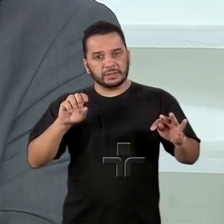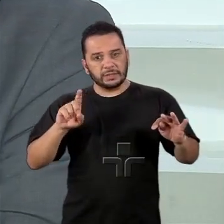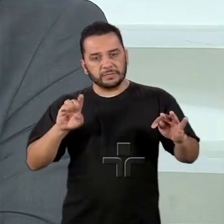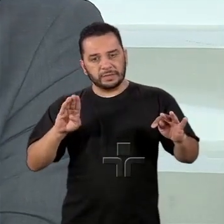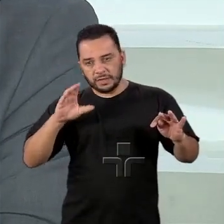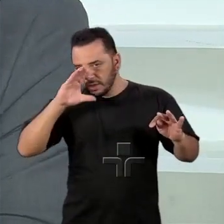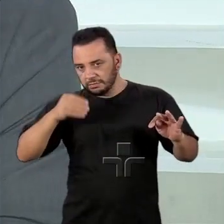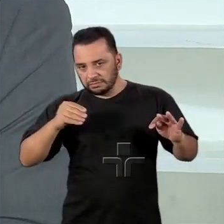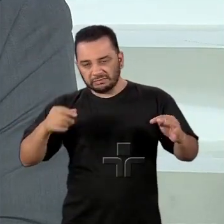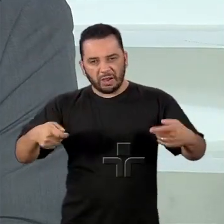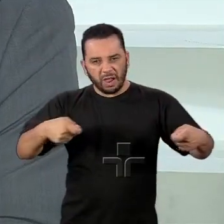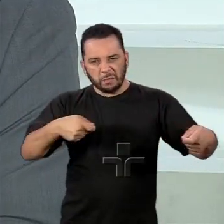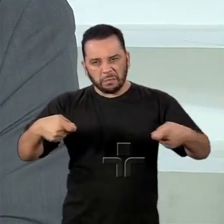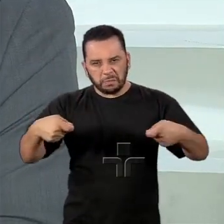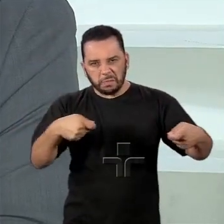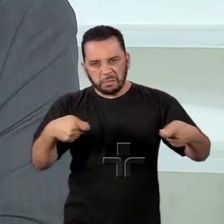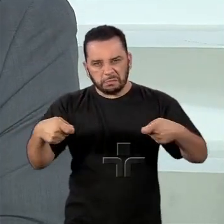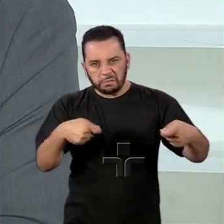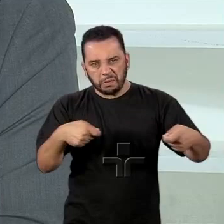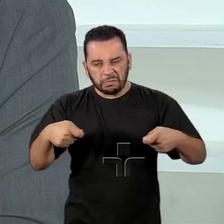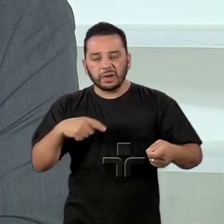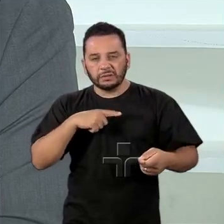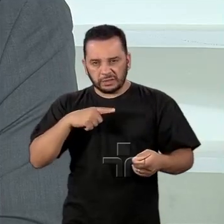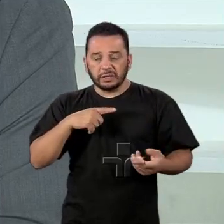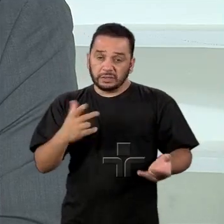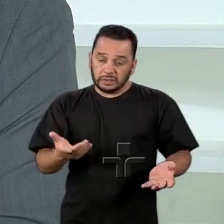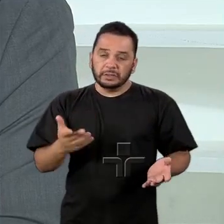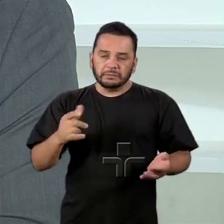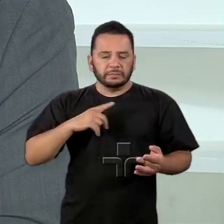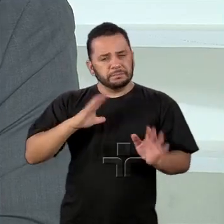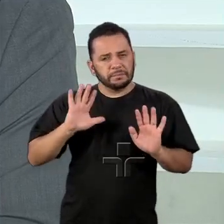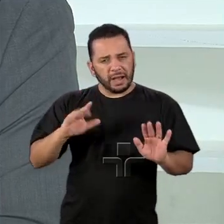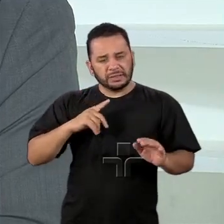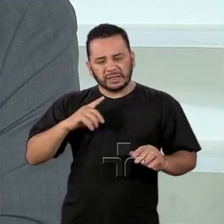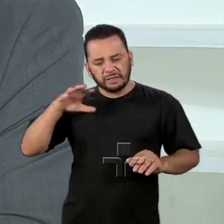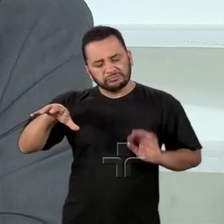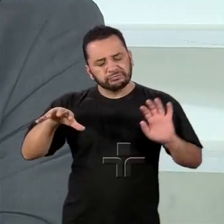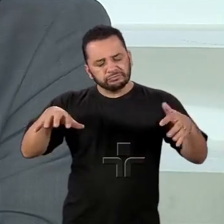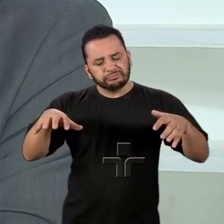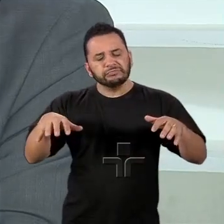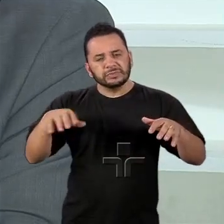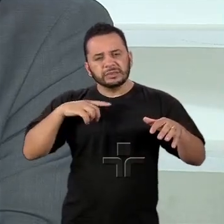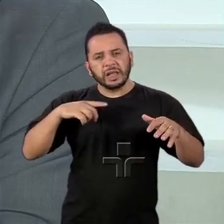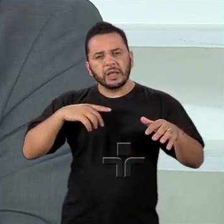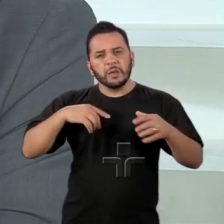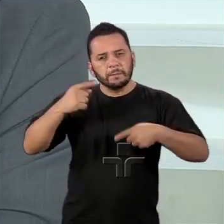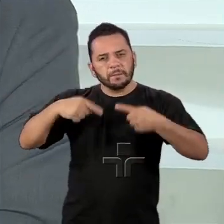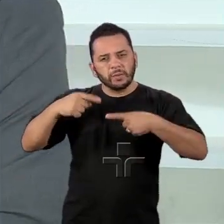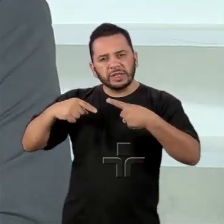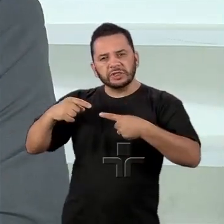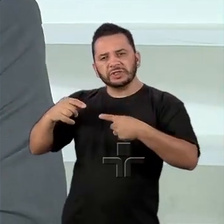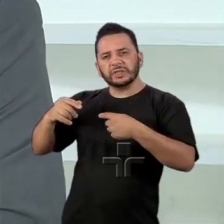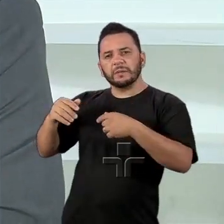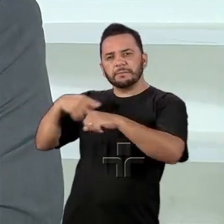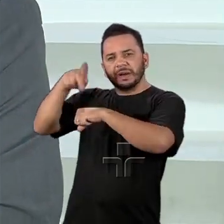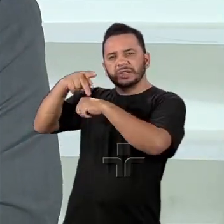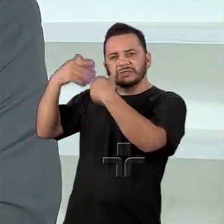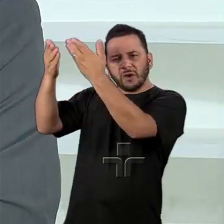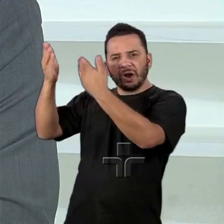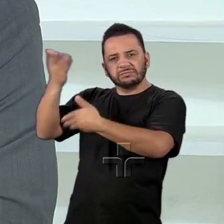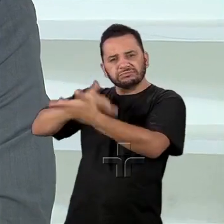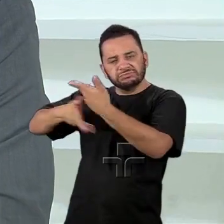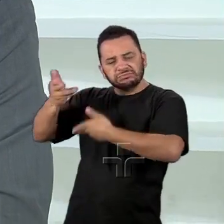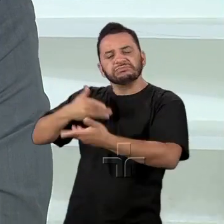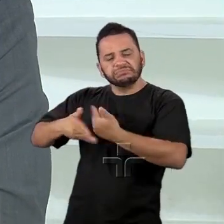São os partidos com estrutura, em termos de política externa, mais bem consolidada. E tem essa nova proposta, que é a do